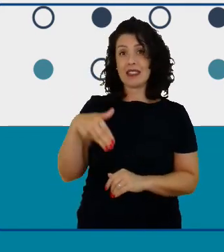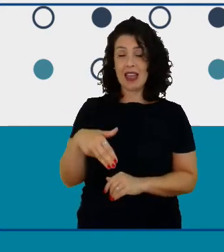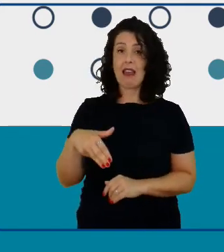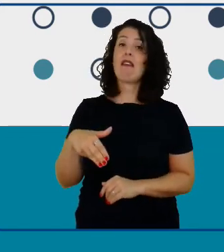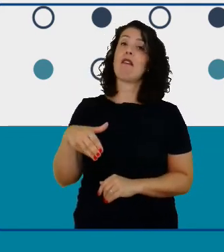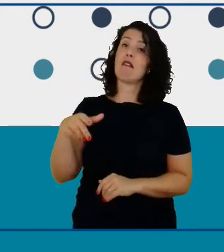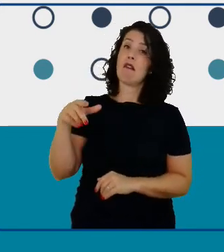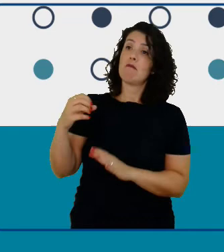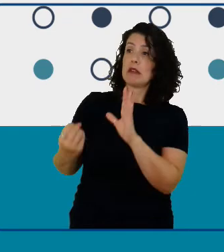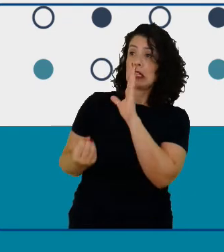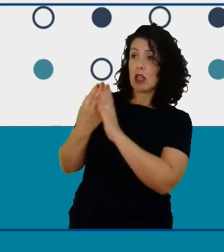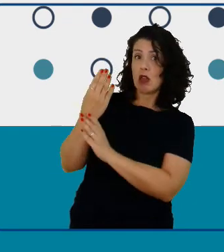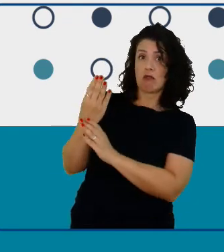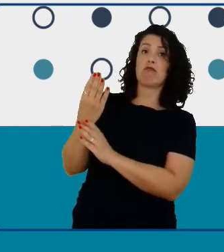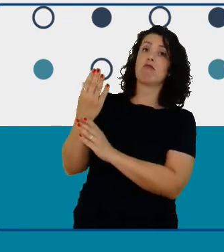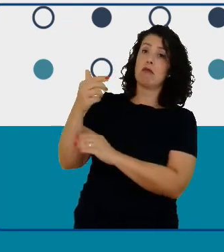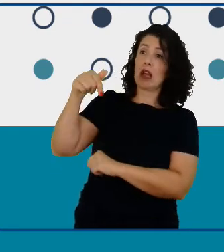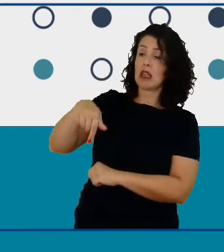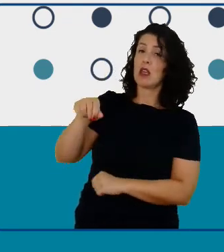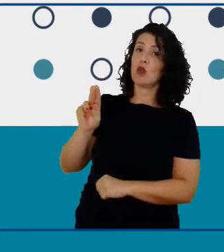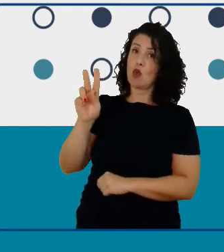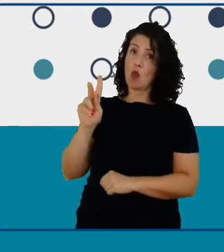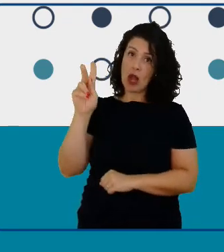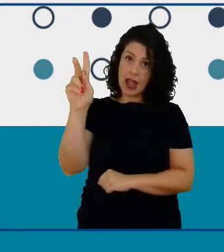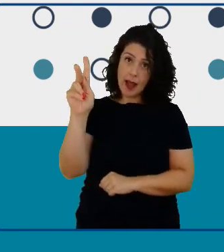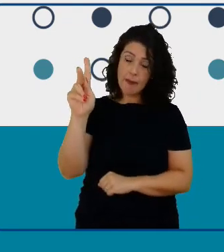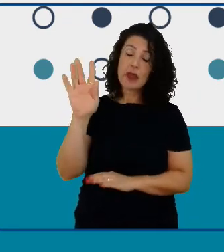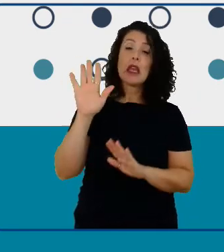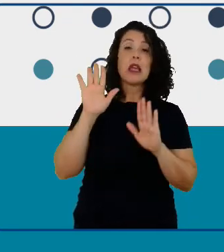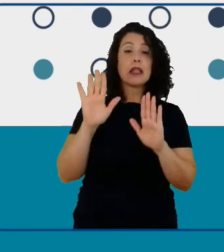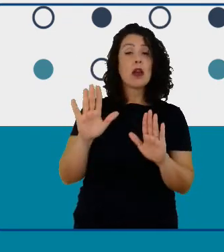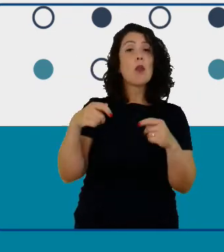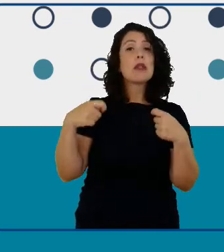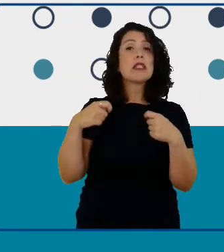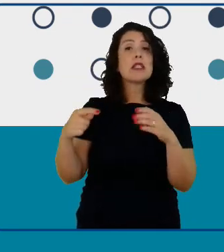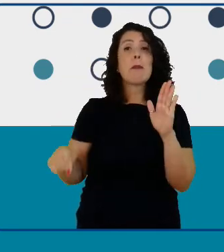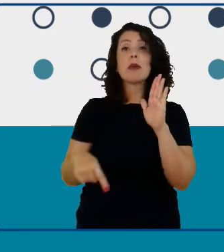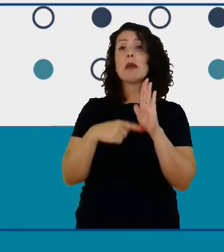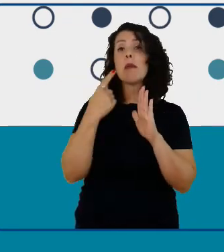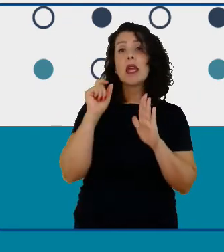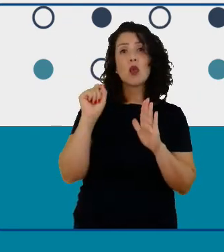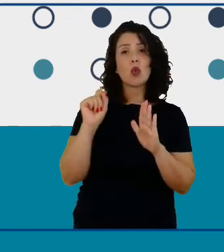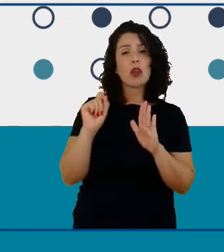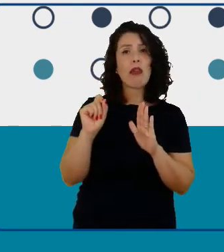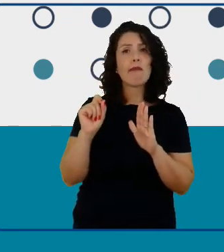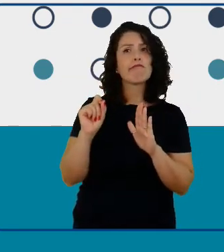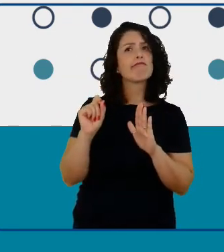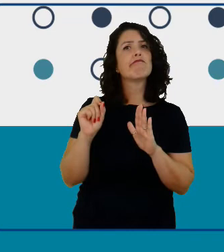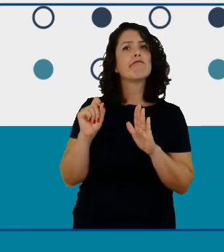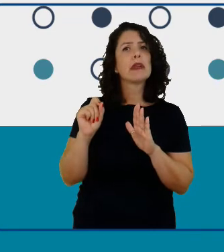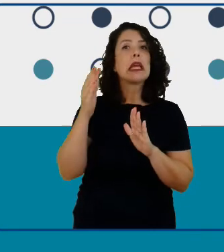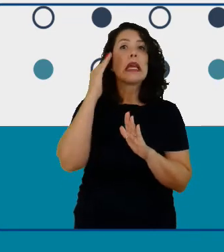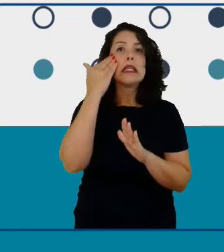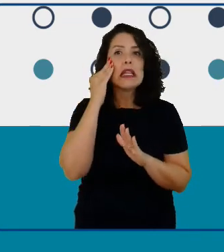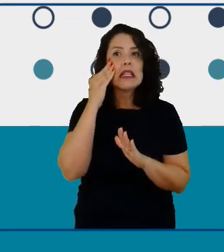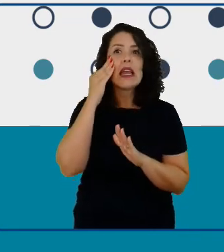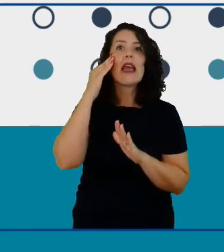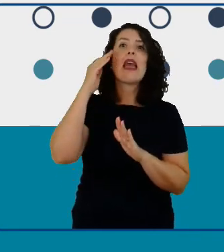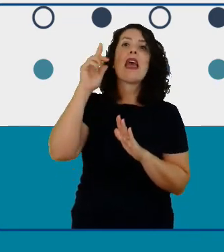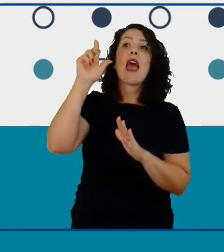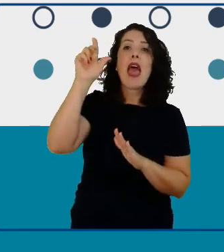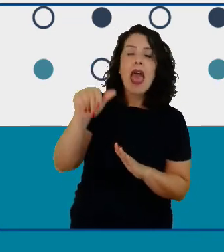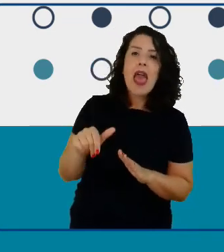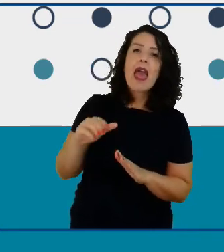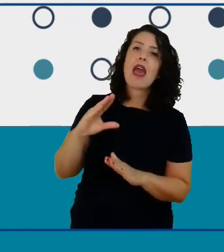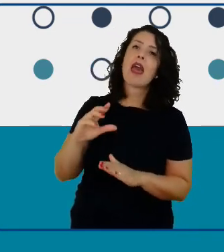então parte disso do problema seria a identificação deles como STEM clubs porque às vezes eles podem